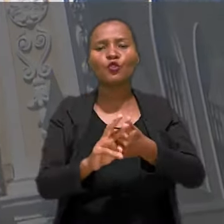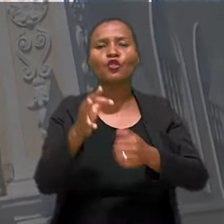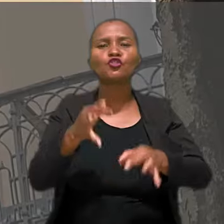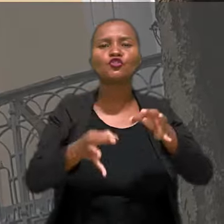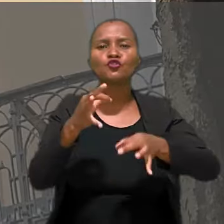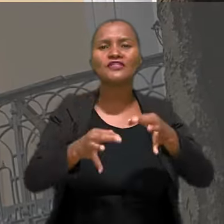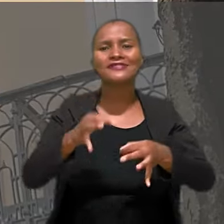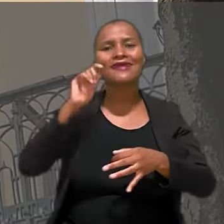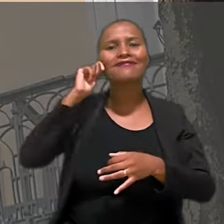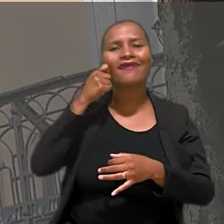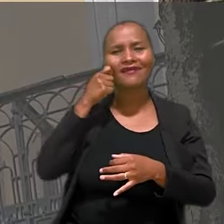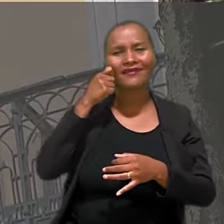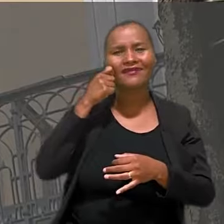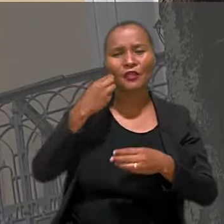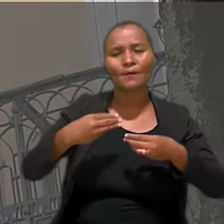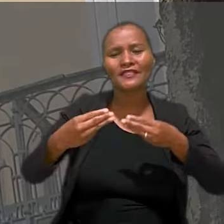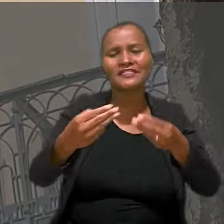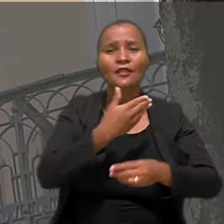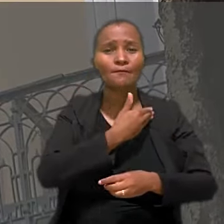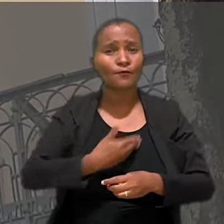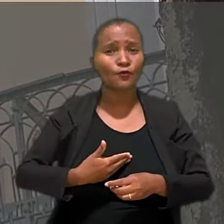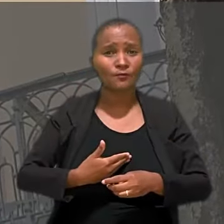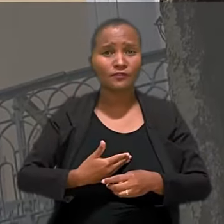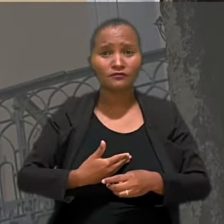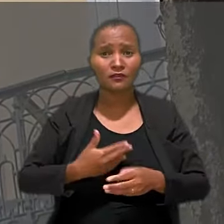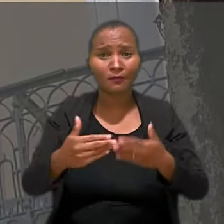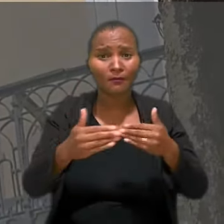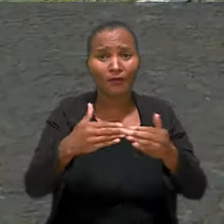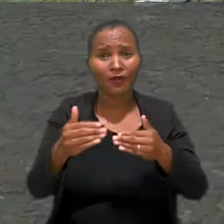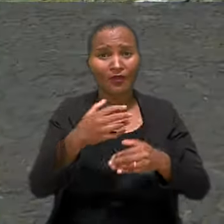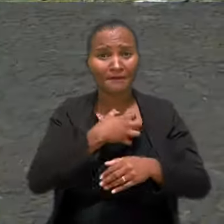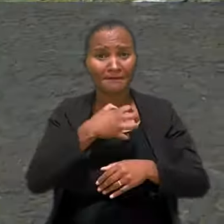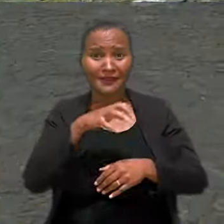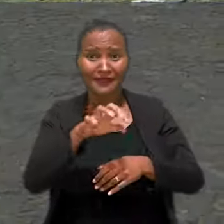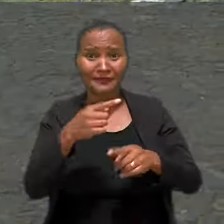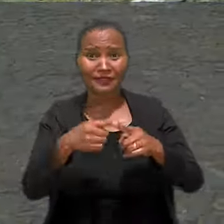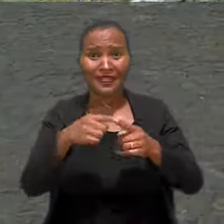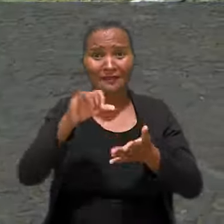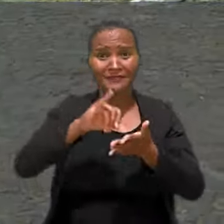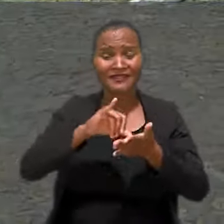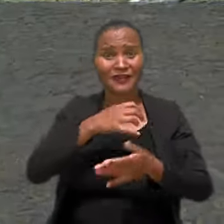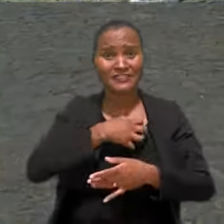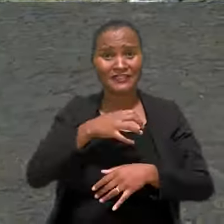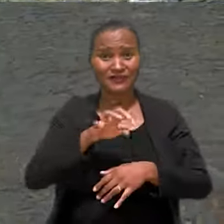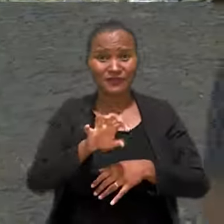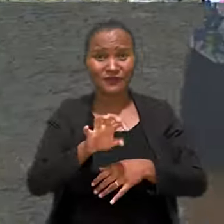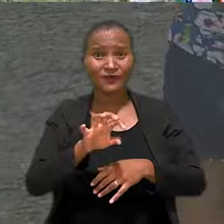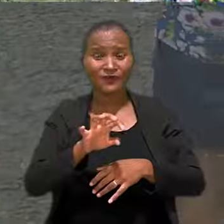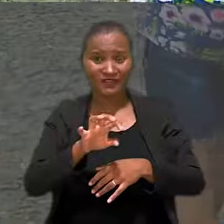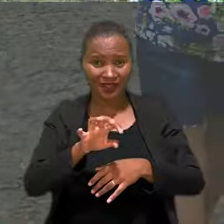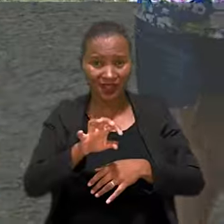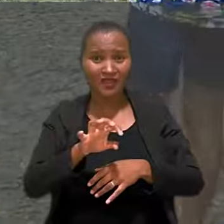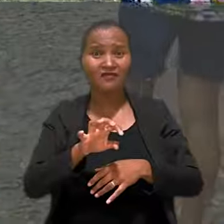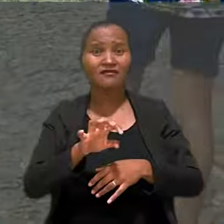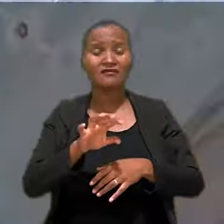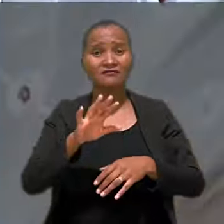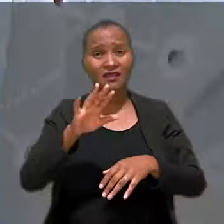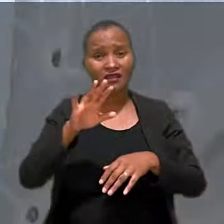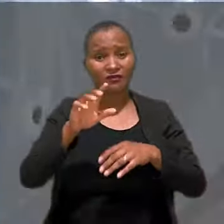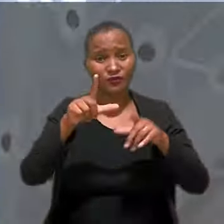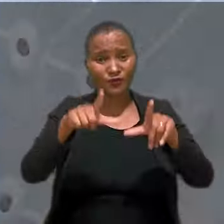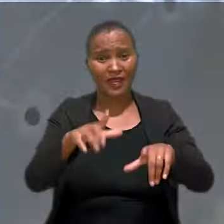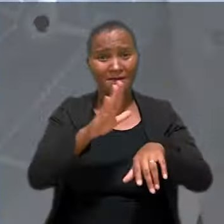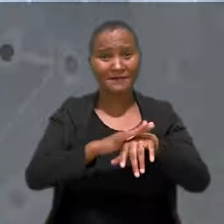negra no Ministério Público, ainda que seja o Ministério Público da Bahia, cuja capital é Salvador, considerada a cidade mais negra fora da África.